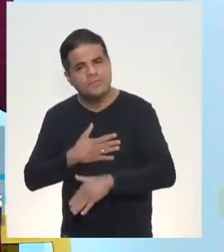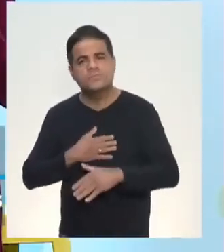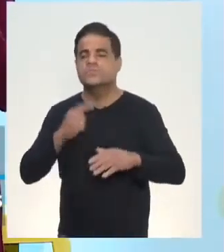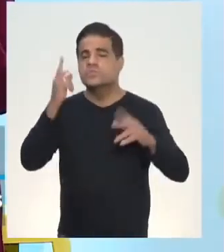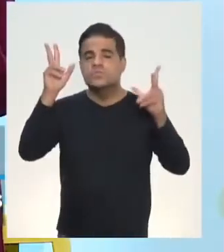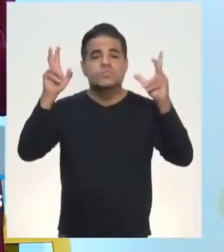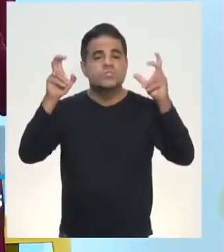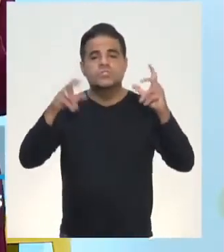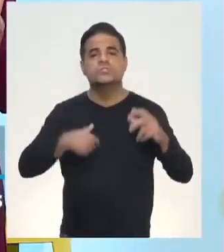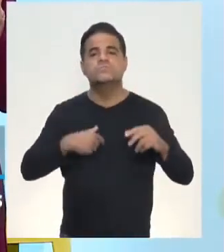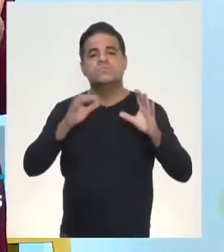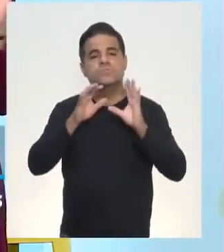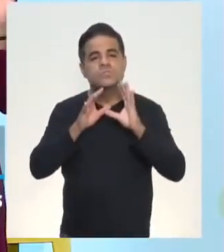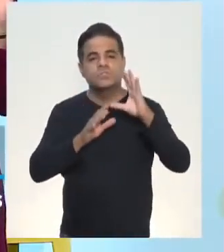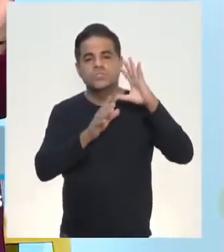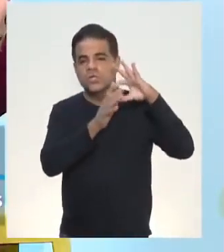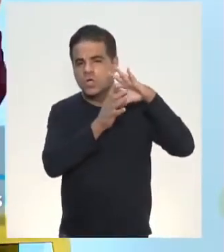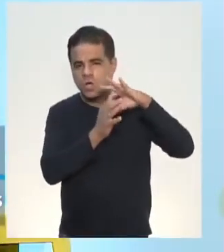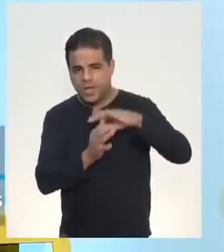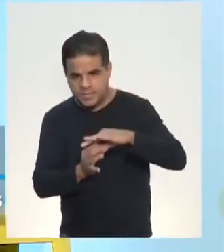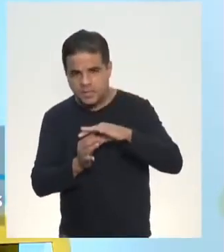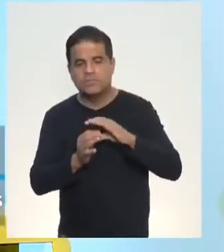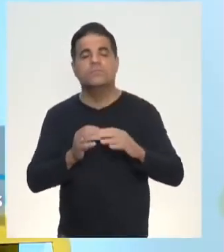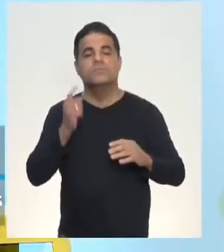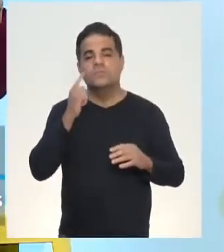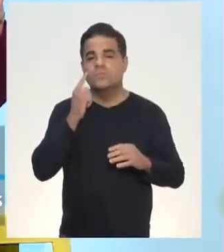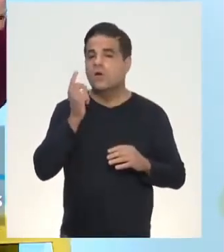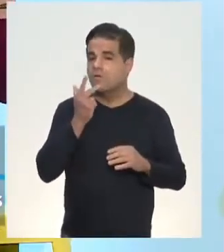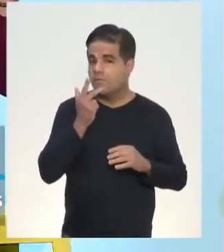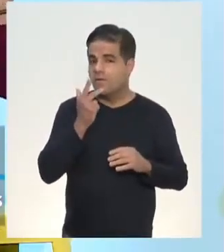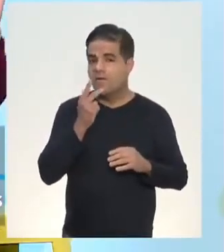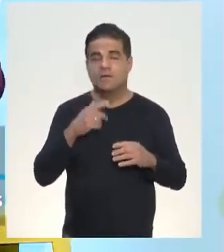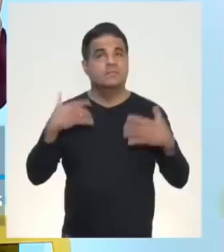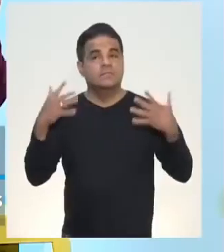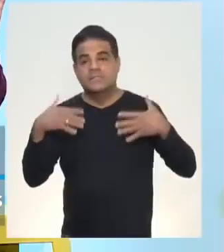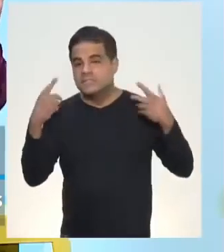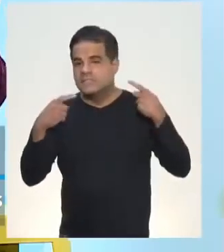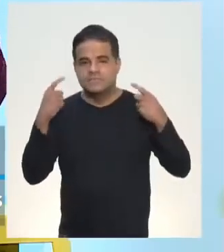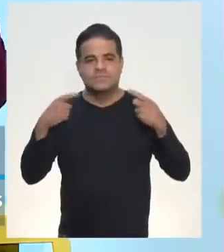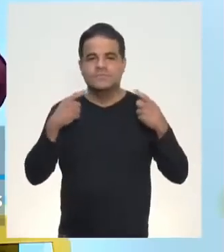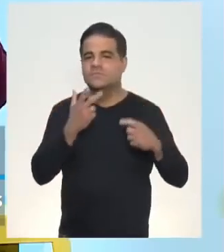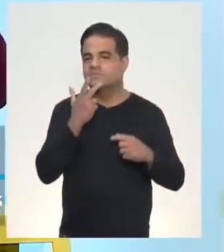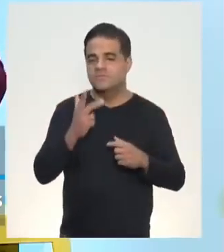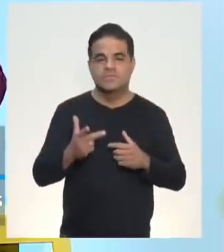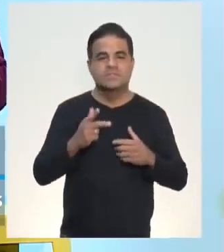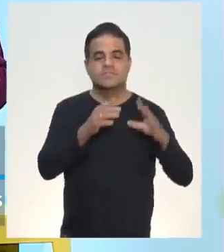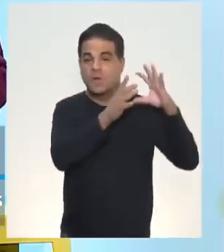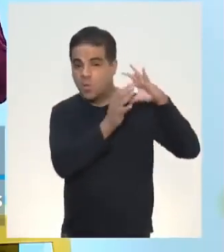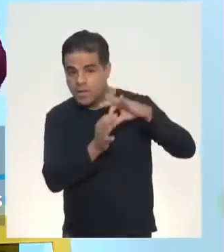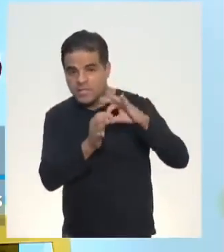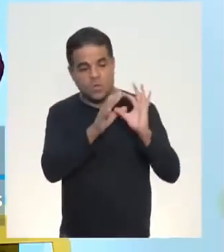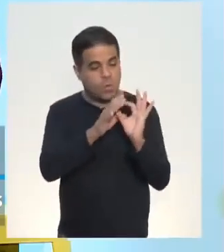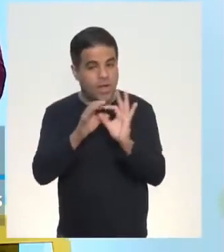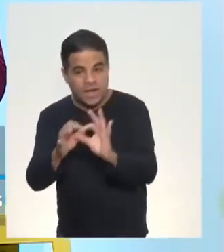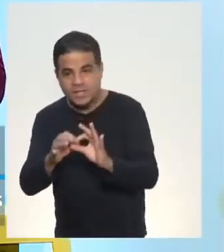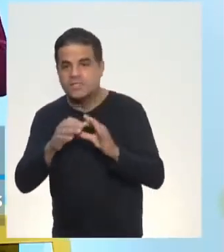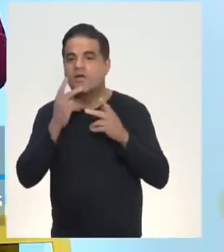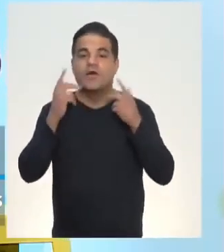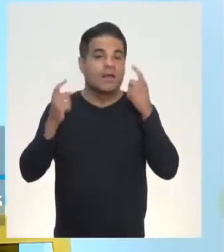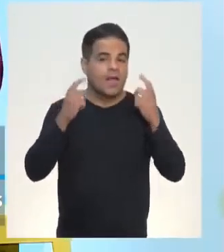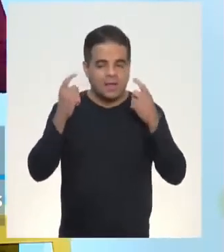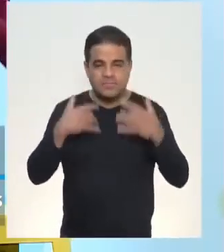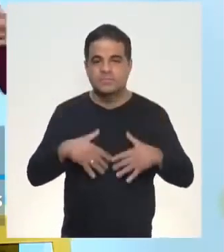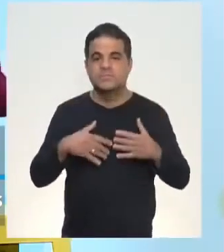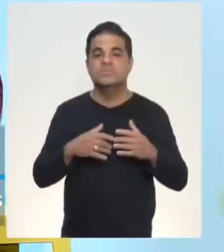tipos de coesão. Deixa eu pensar aqui, que eu acho que estou indo muito rápido. Eu sempre fico com essa preocupação quando se fala de coesão e coerência. A gente volta.